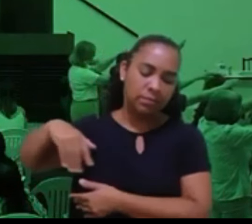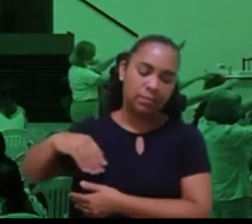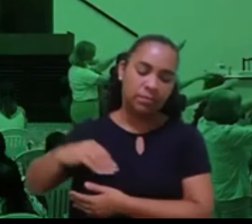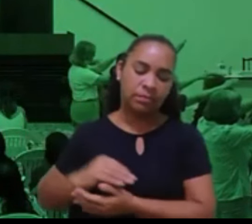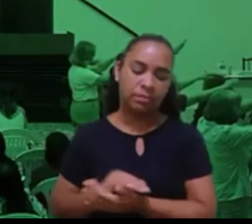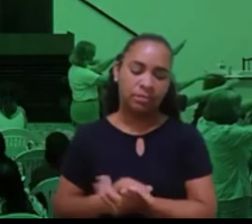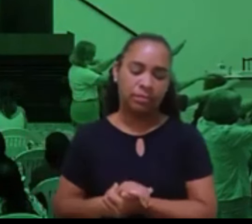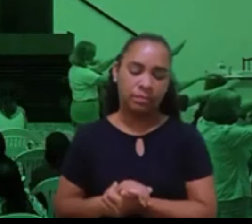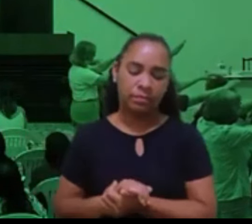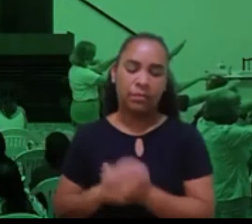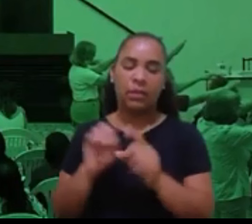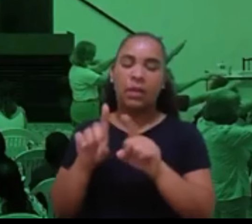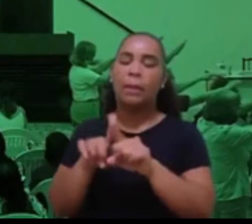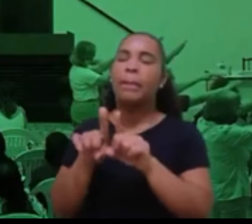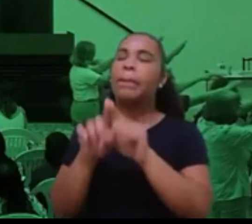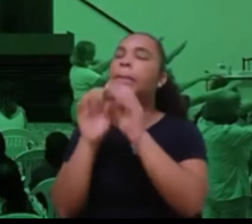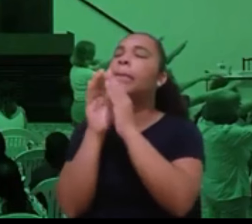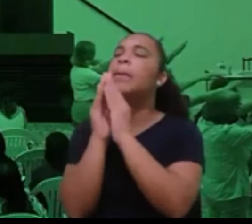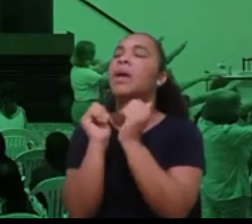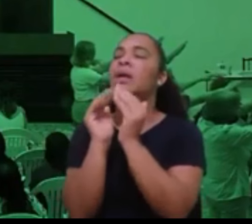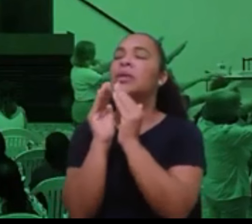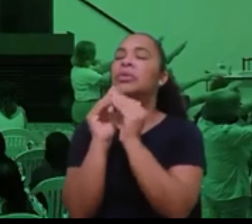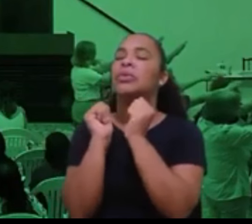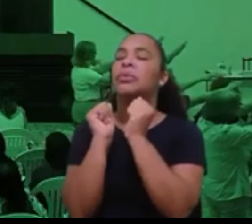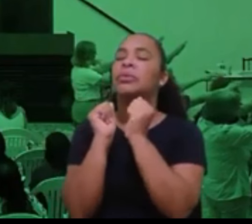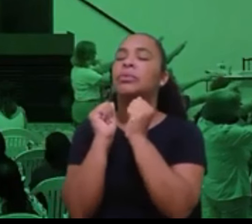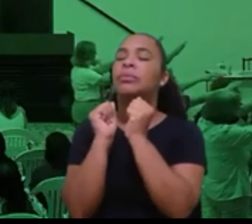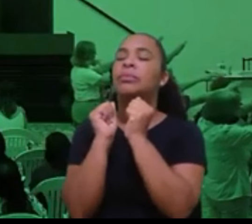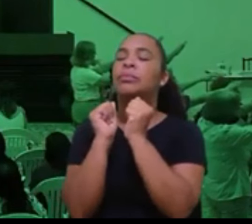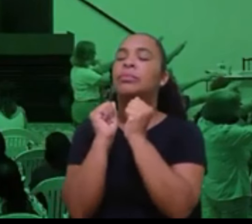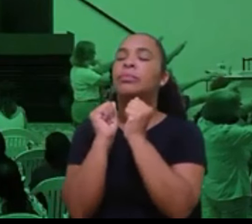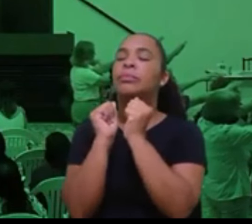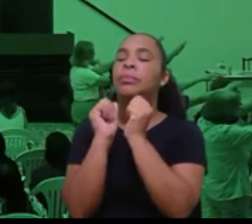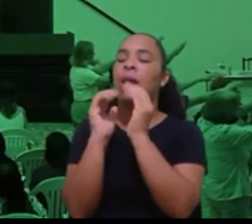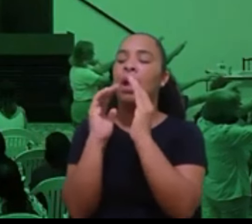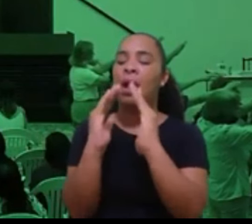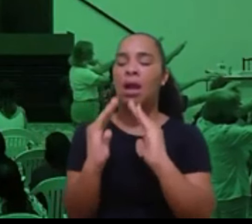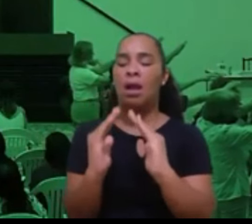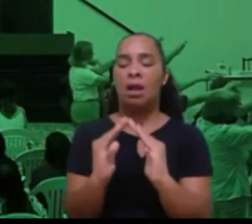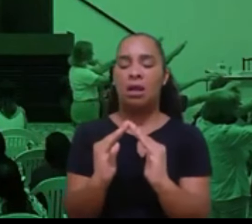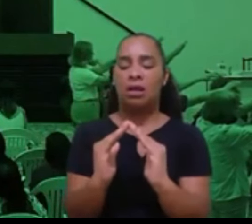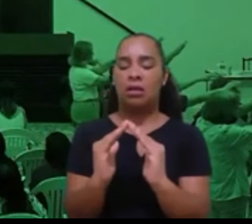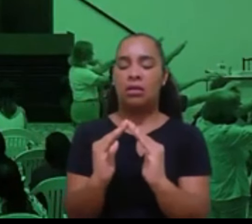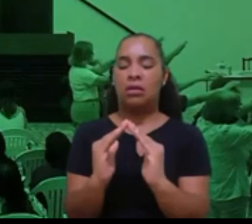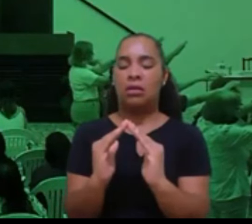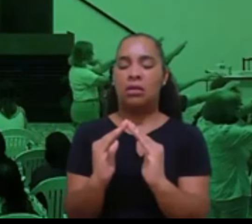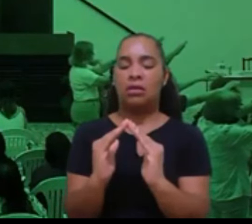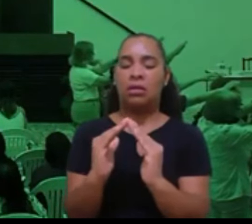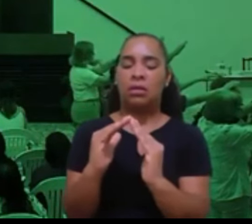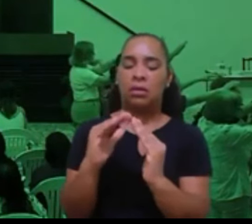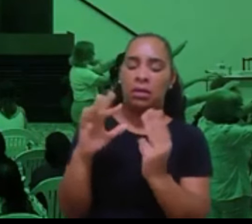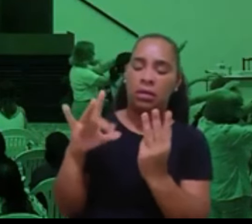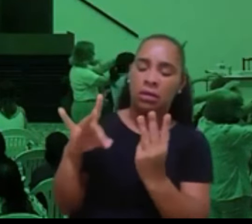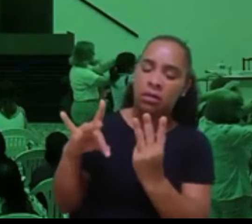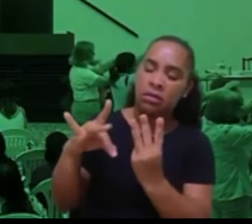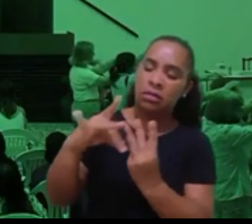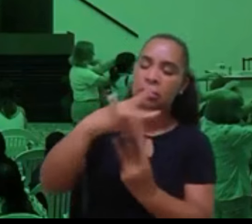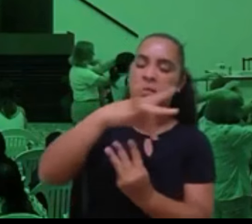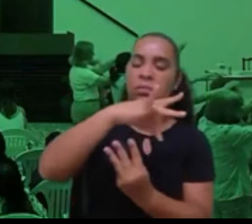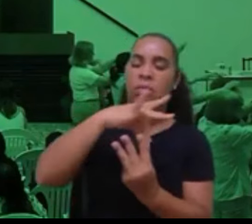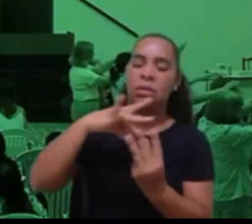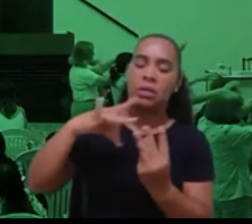Também te pedimos pela nossa casa, esta casa que te